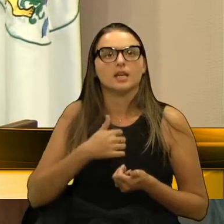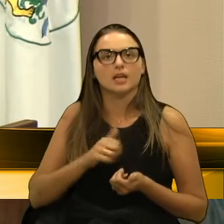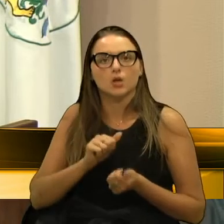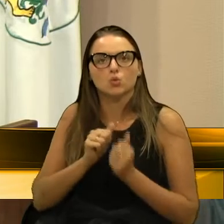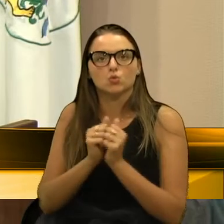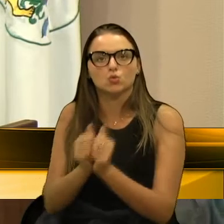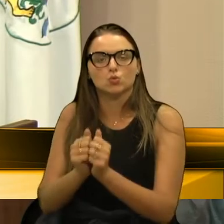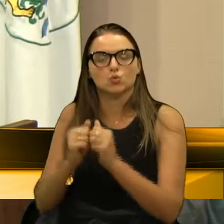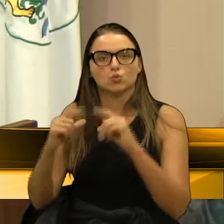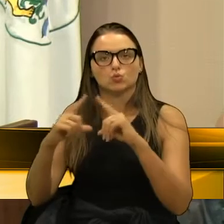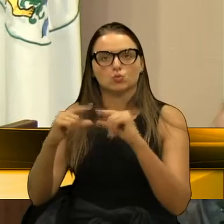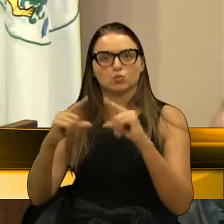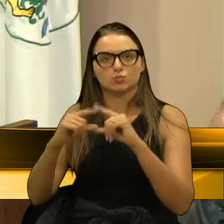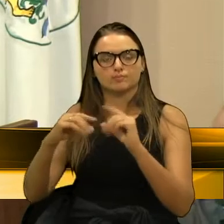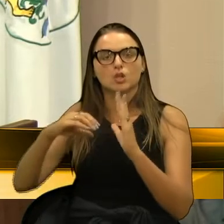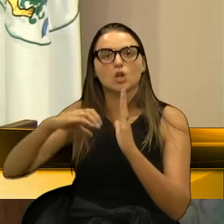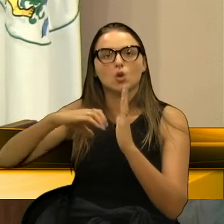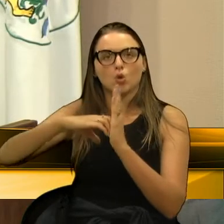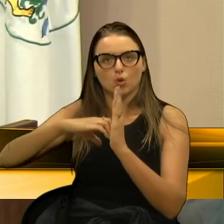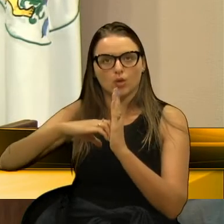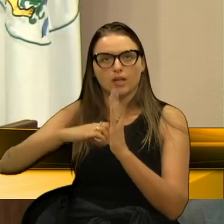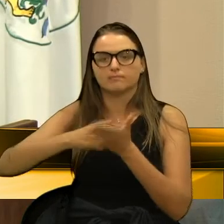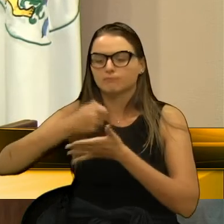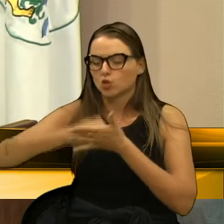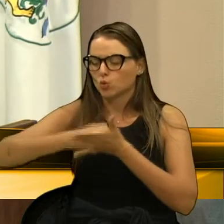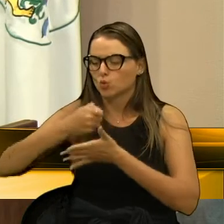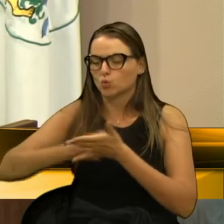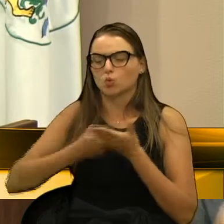Nacional, lutamos por muitos pleitos.